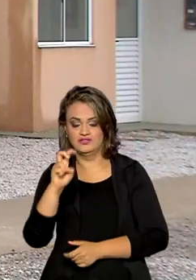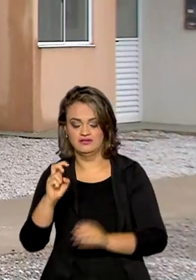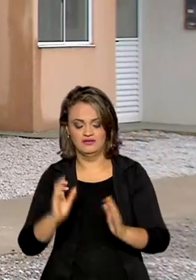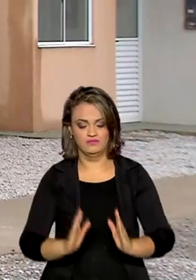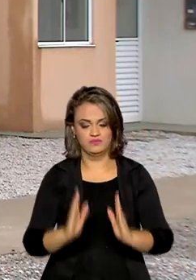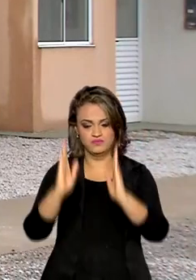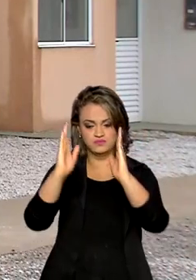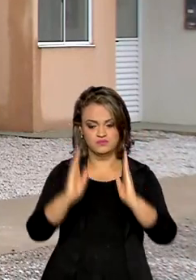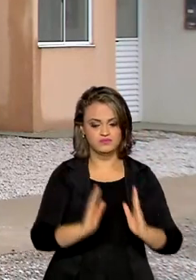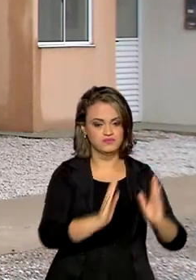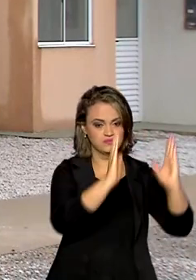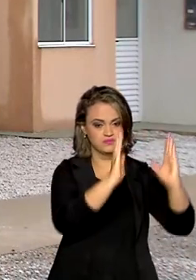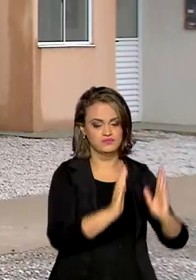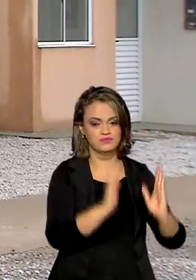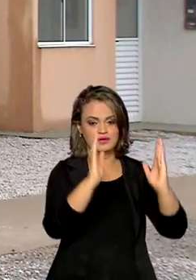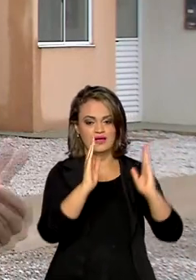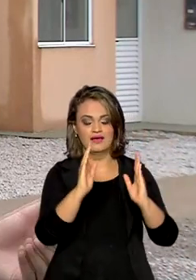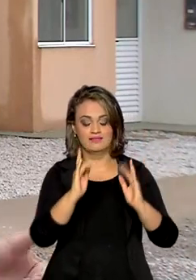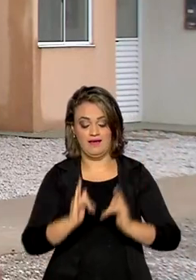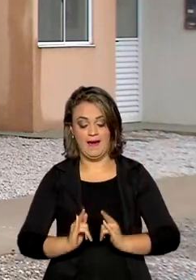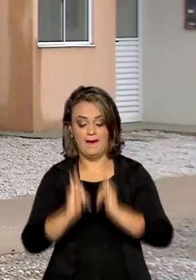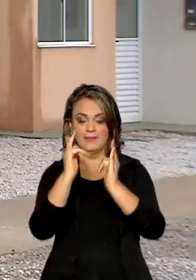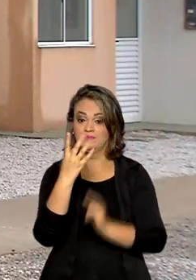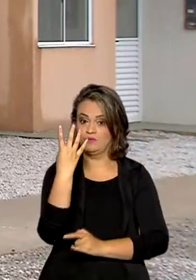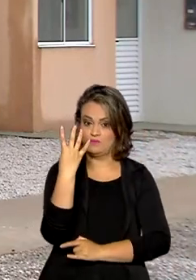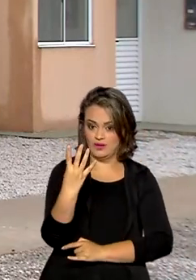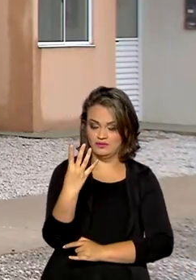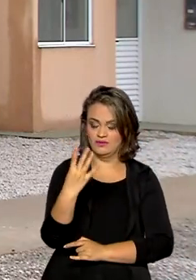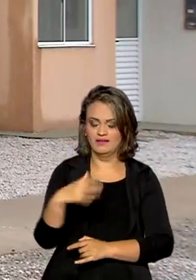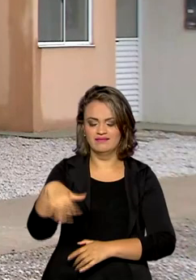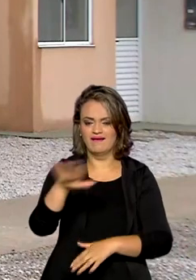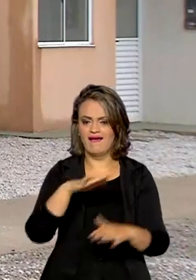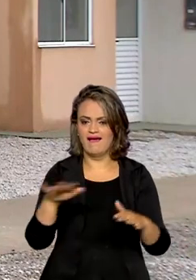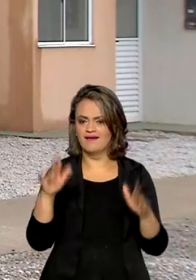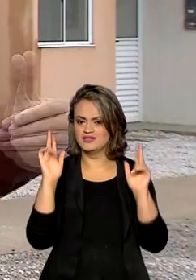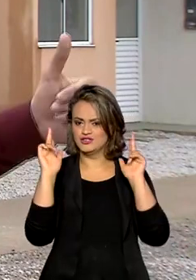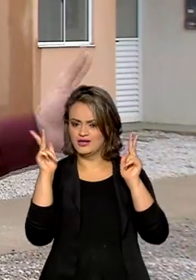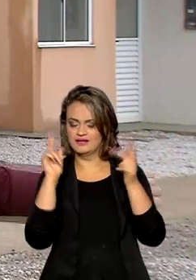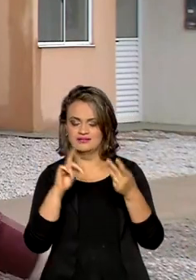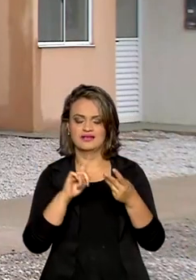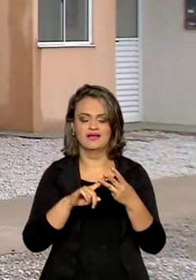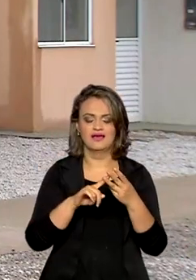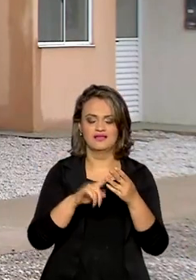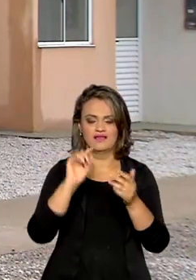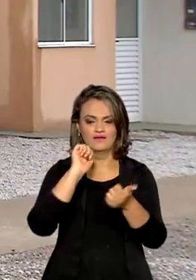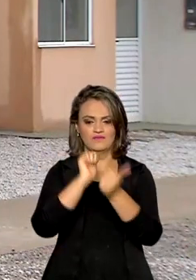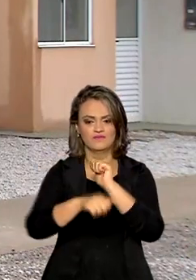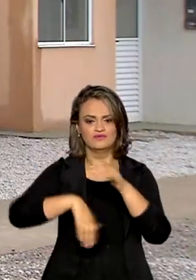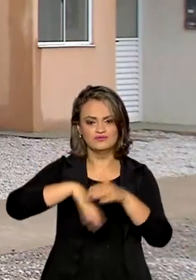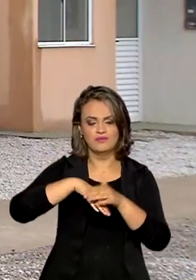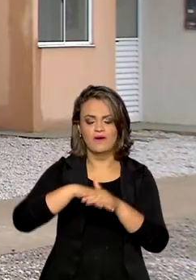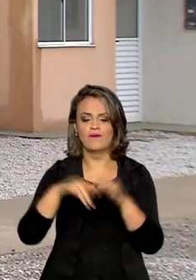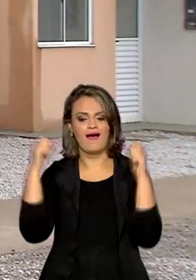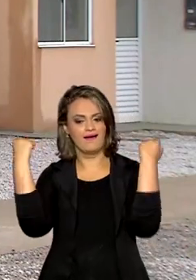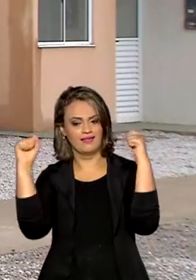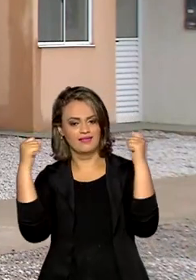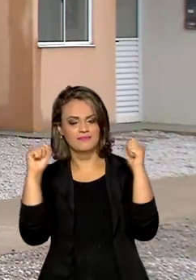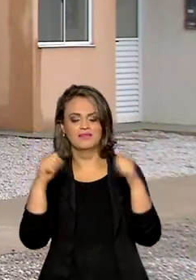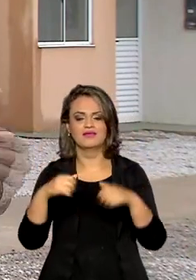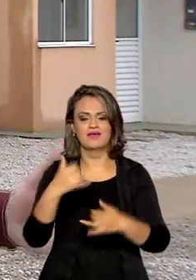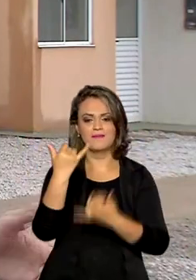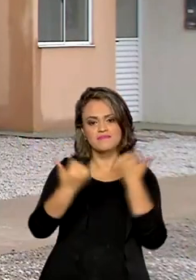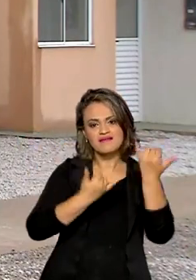Cada bloco constitui com quatro apartamentos. Tem área de lazer também, tem quadra de futebol, academia ao ar livre,